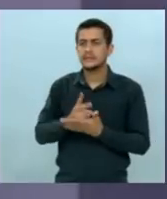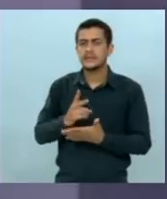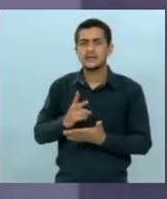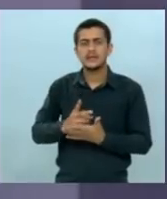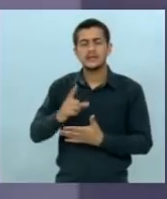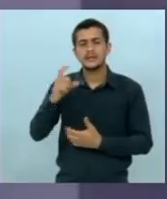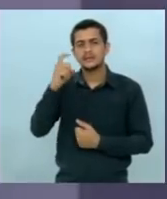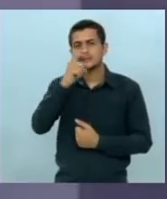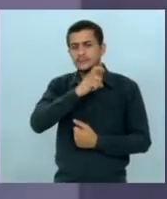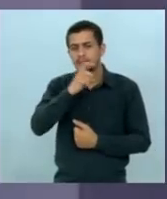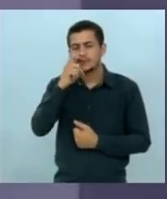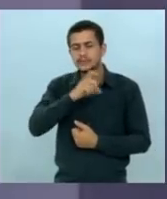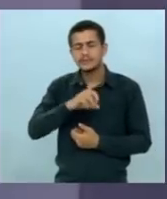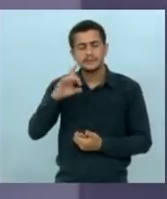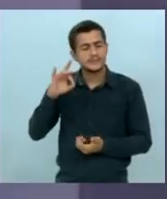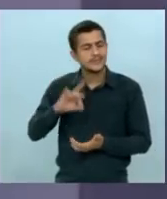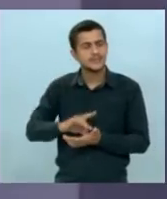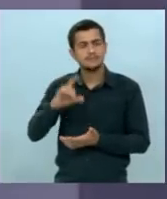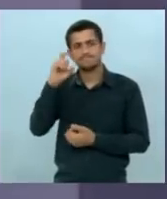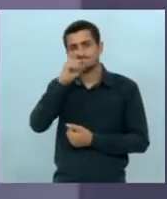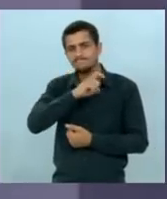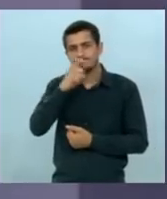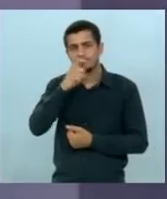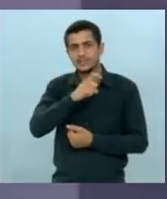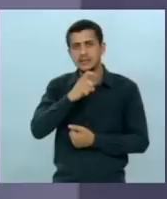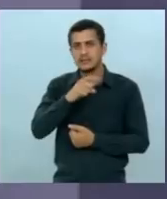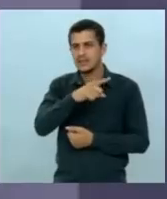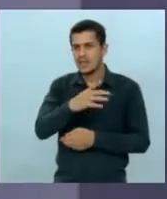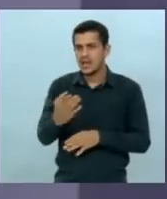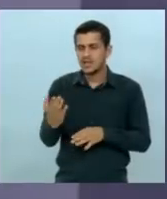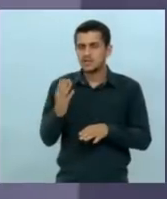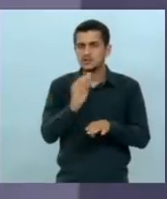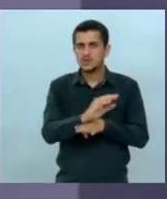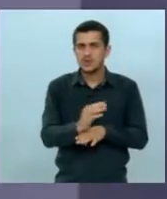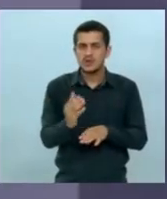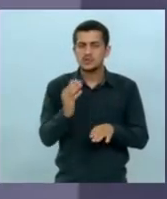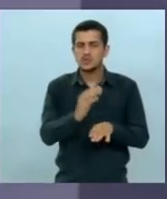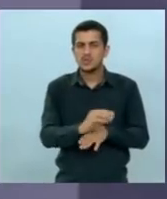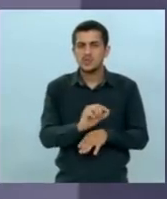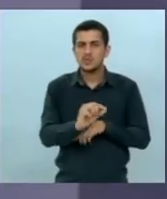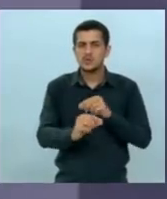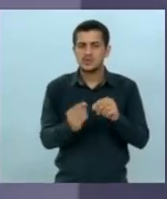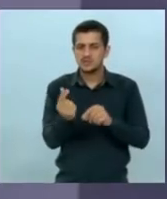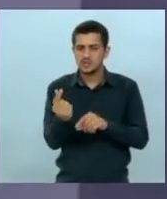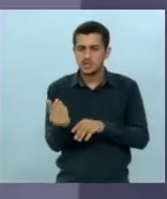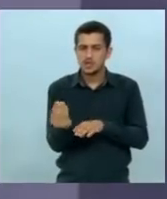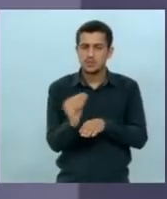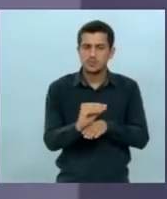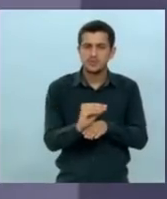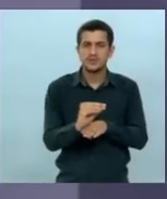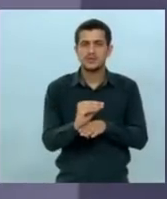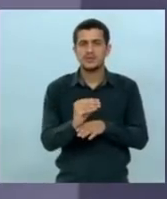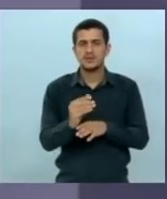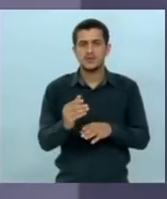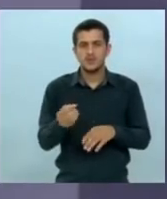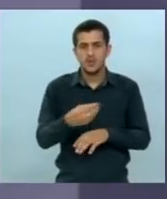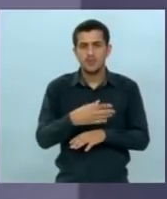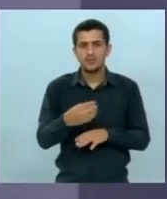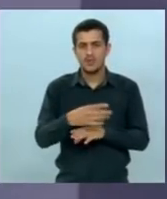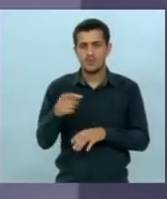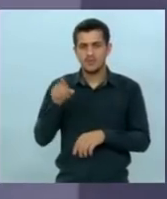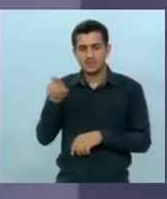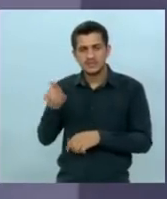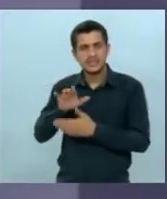efetivamente mentindo mentiu que quem deu incentivo que renovou o incentivo fiscal para a Braspele não foi